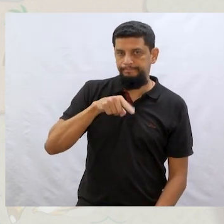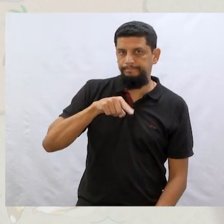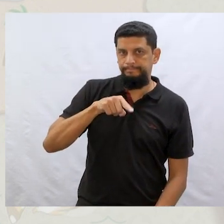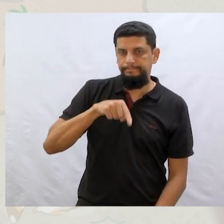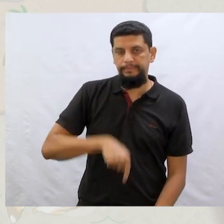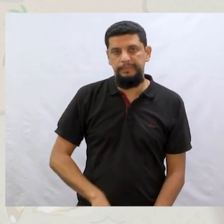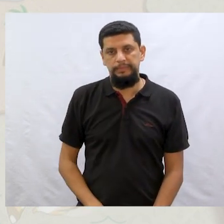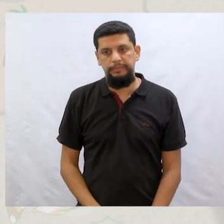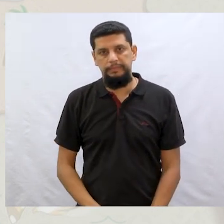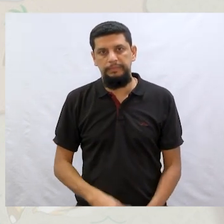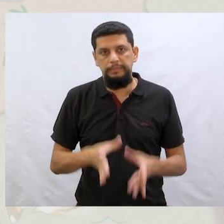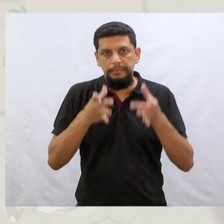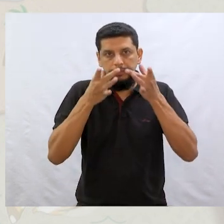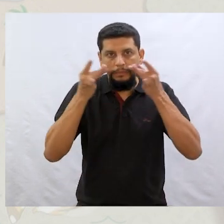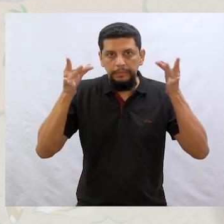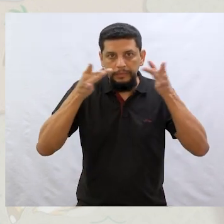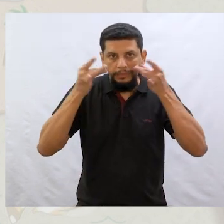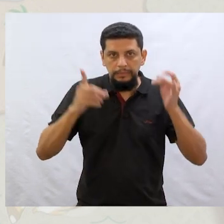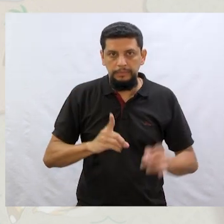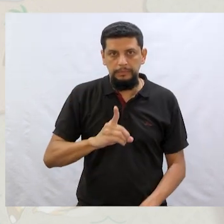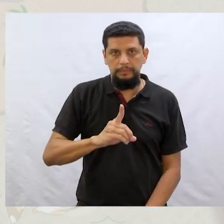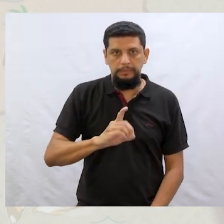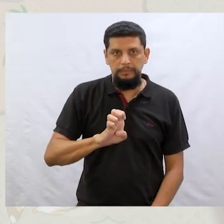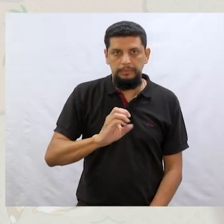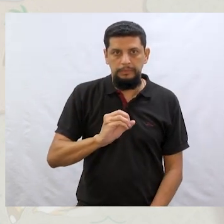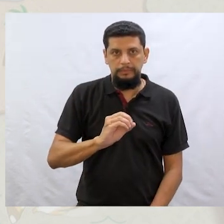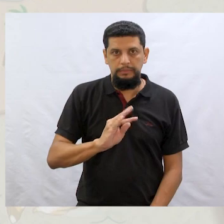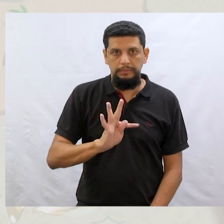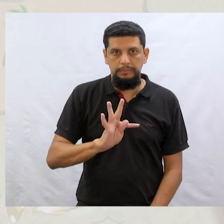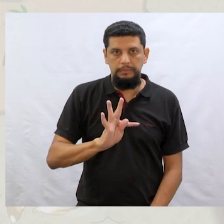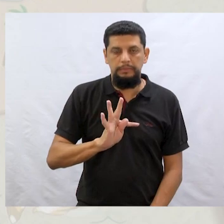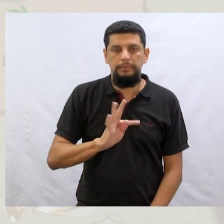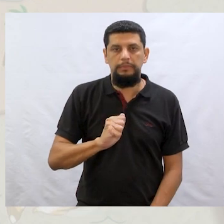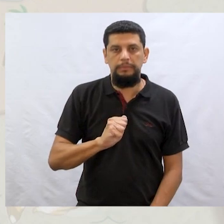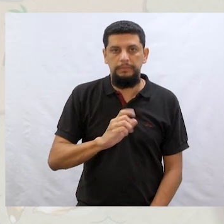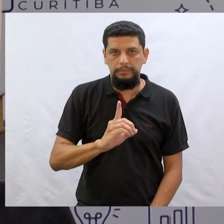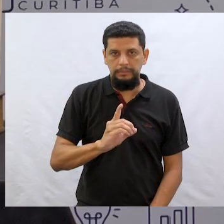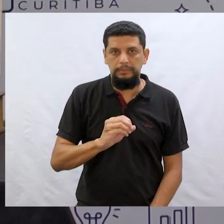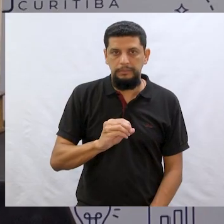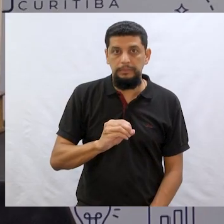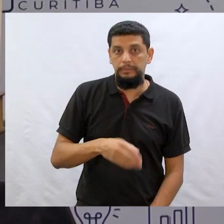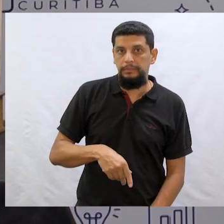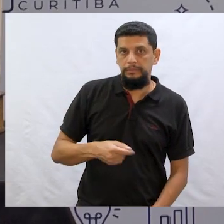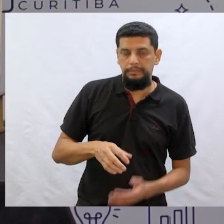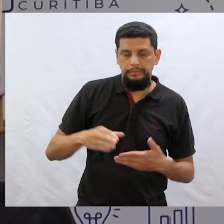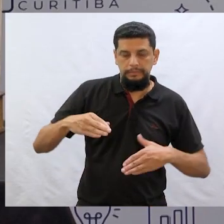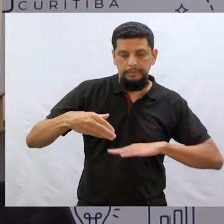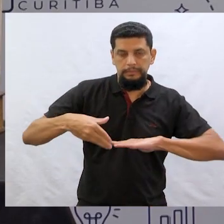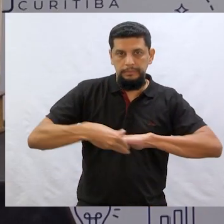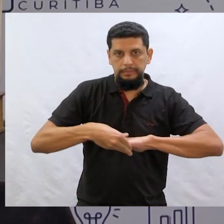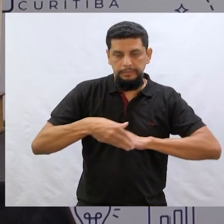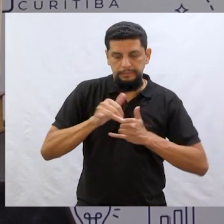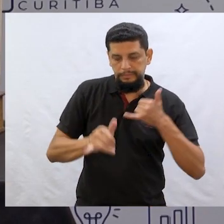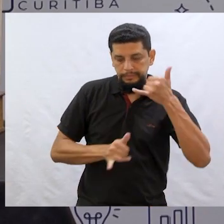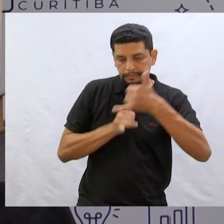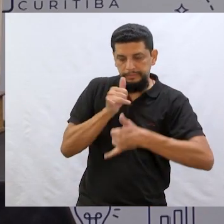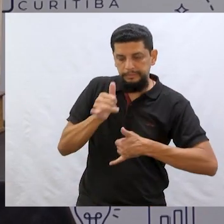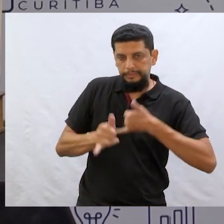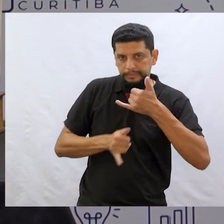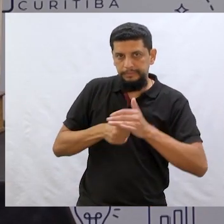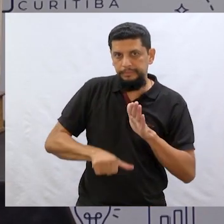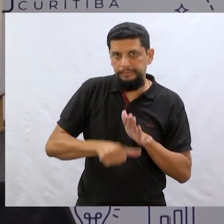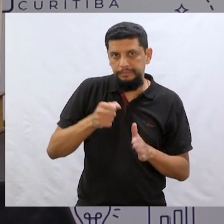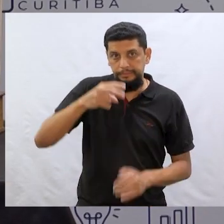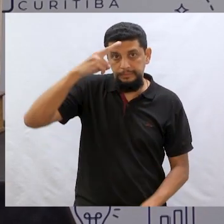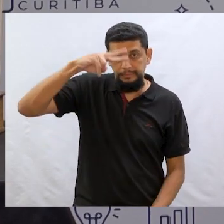É, isso mesmo. É o gato deodato, não é mesmo? Qual a história mesmo? O sapato que miava. Isso aí.